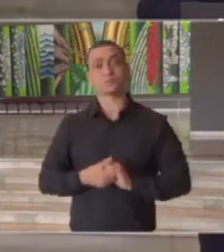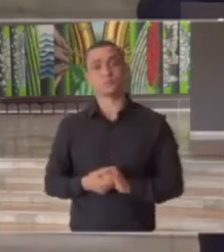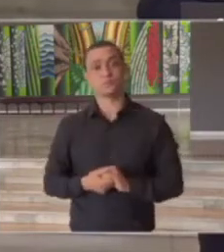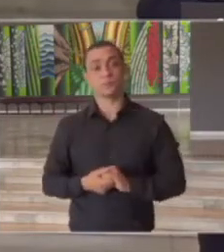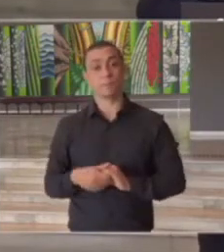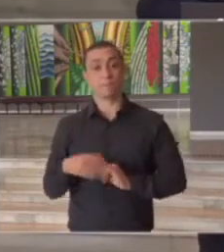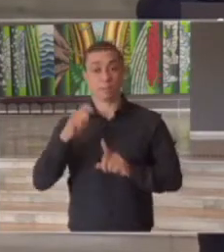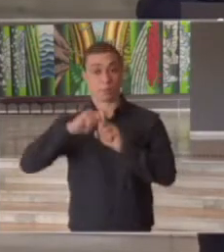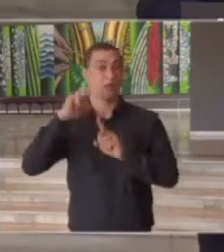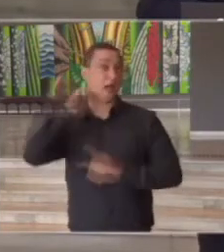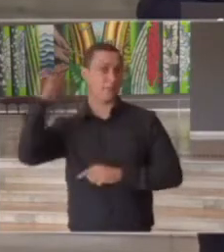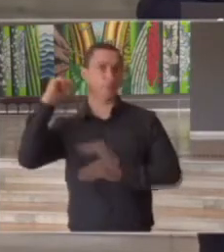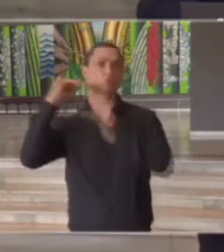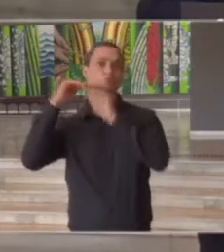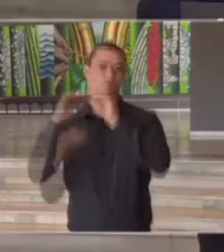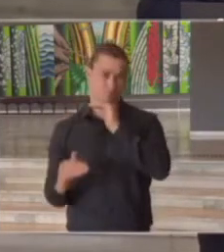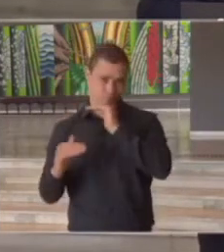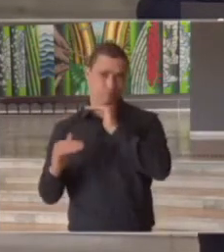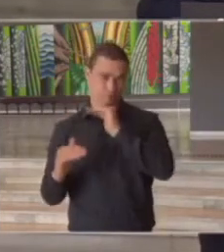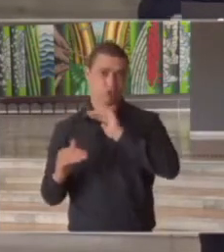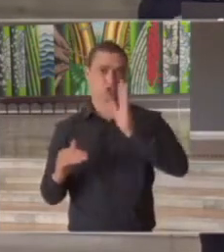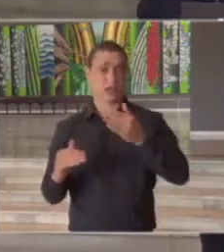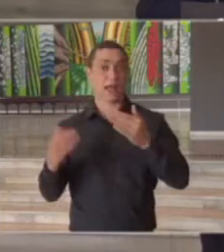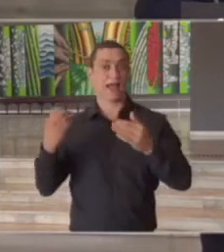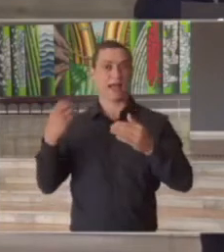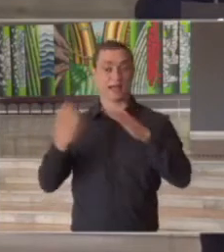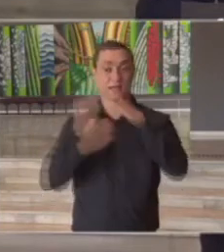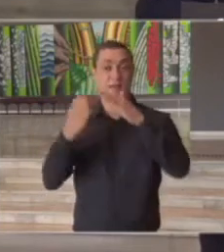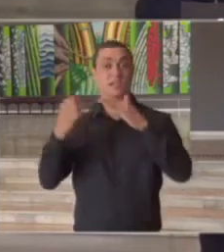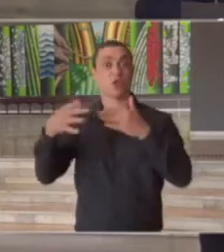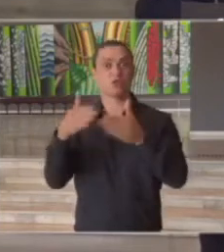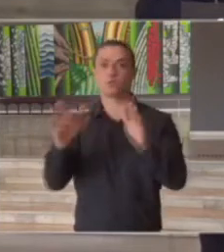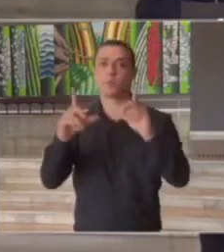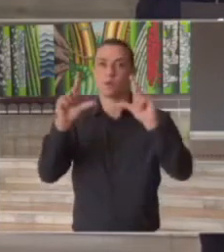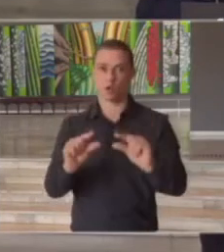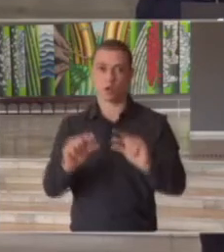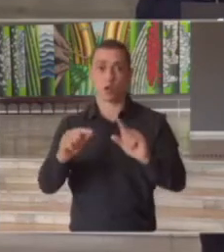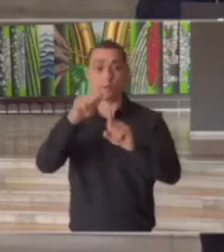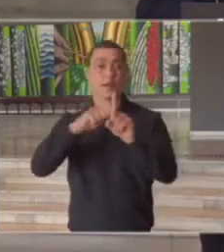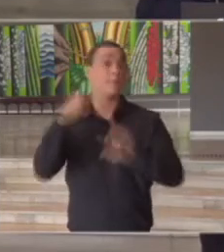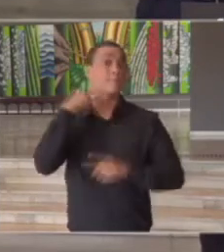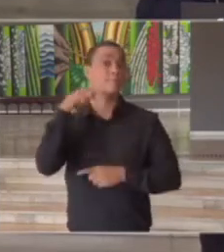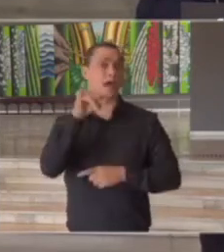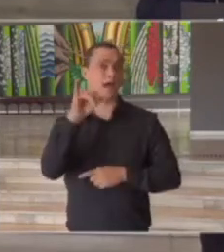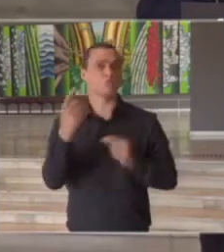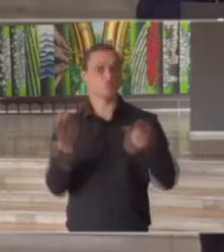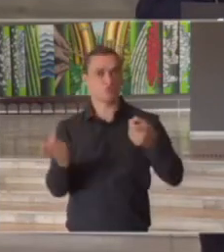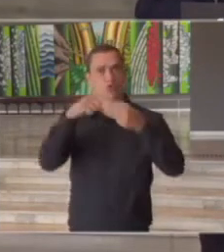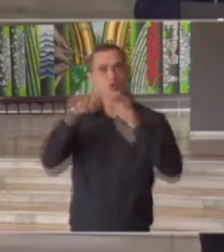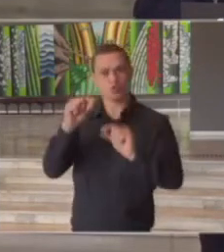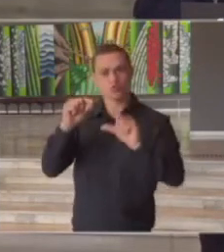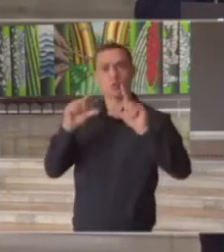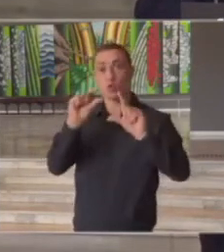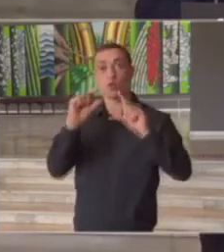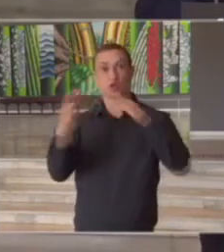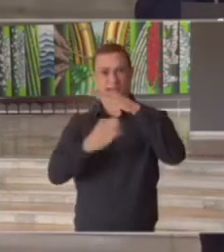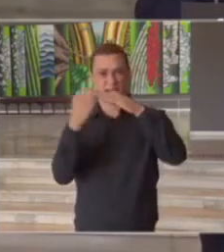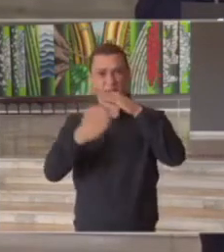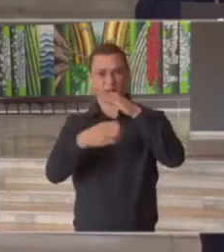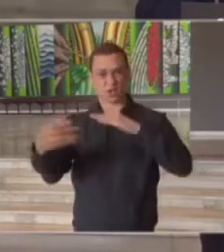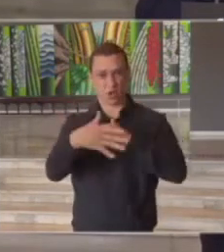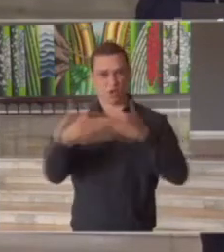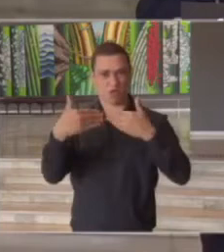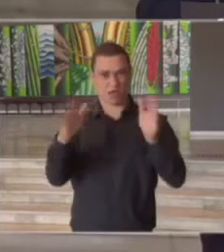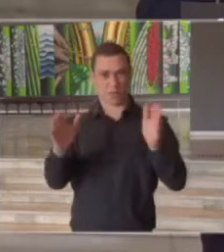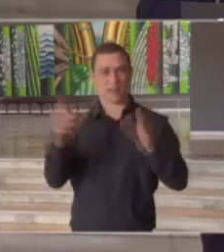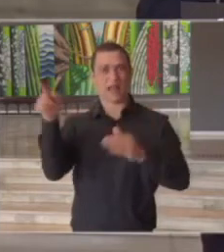abril teve uma queda então a gente teve aqui um número de abertura um pouco menor em maio já teve uma retomada só nas empresas que são abertas e